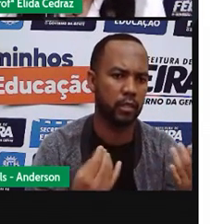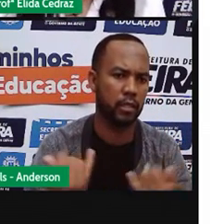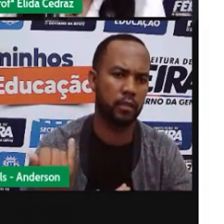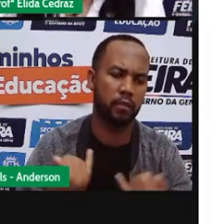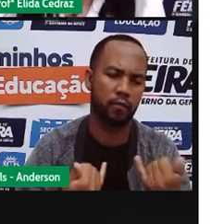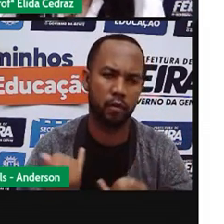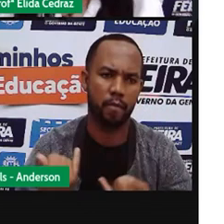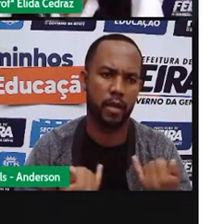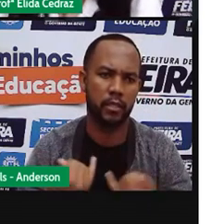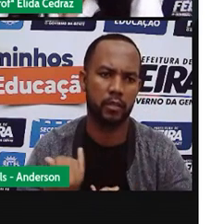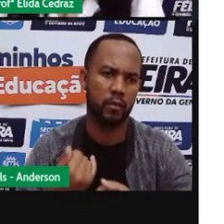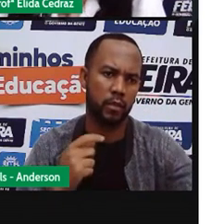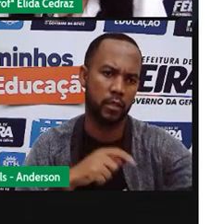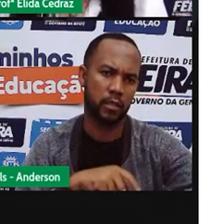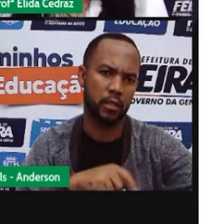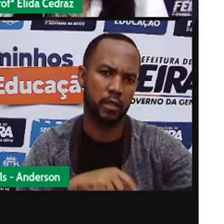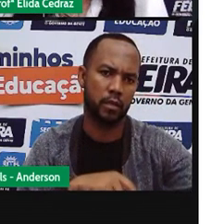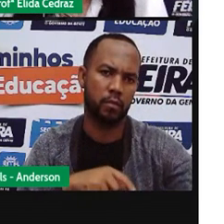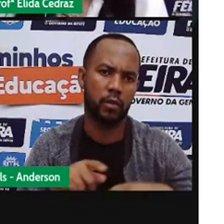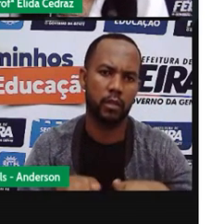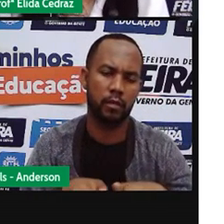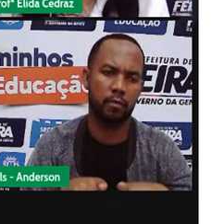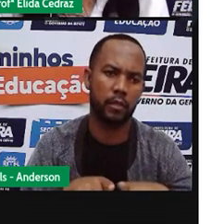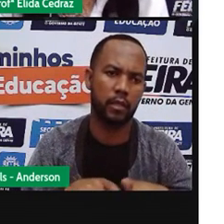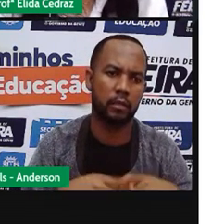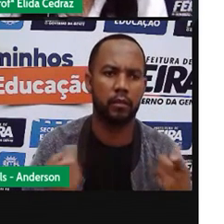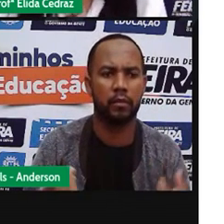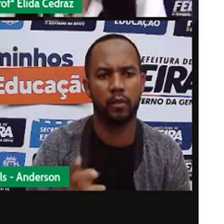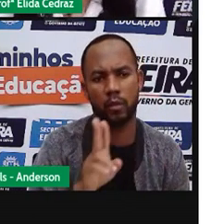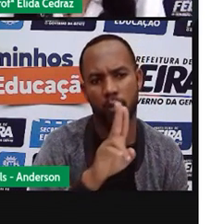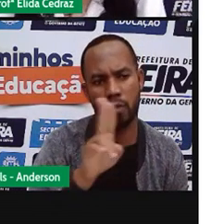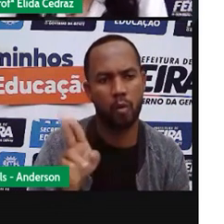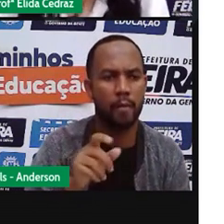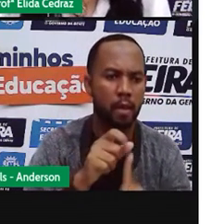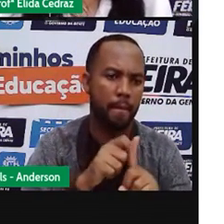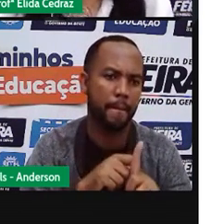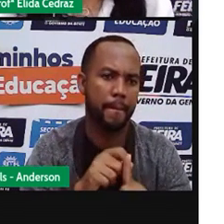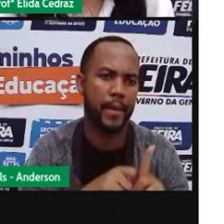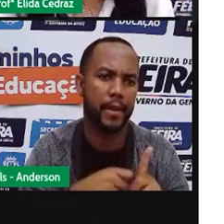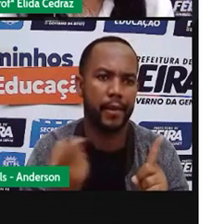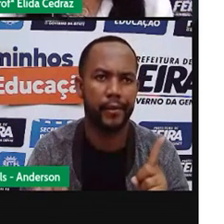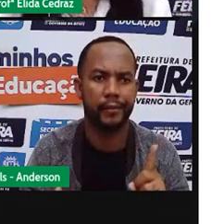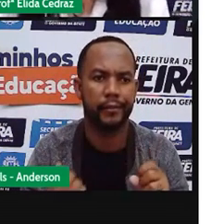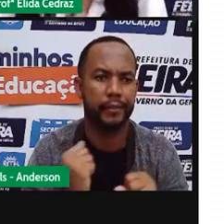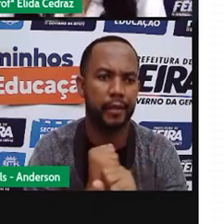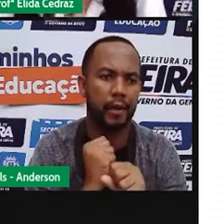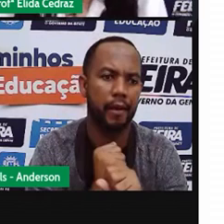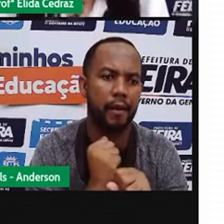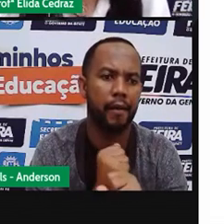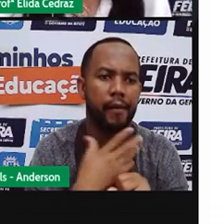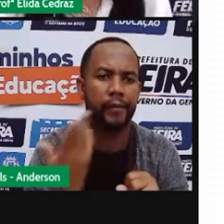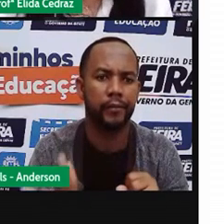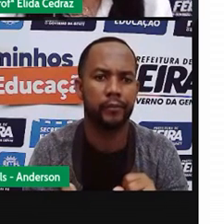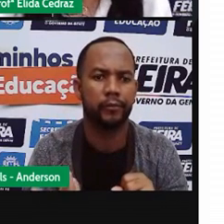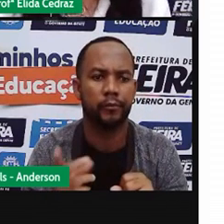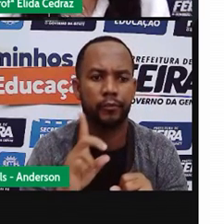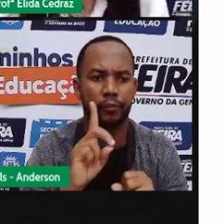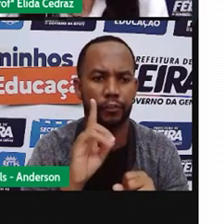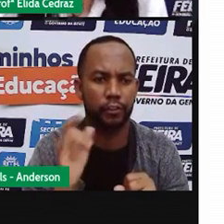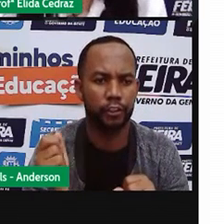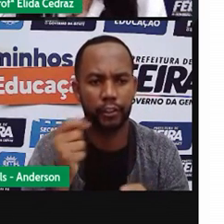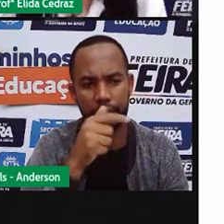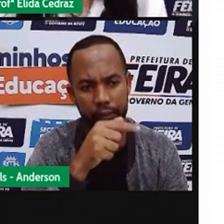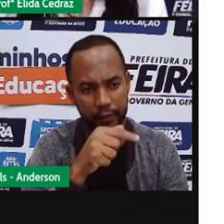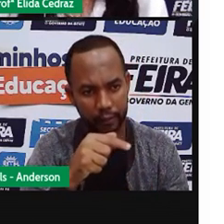a respeito do tempo nós temos o nome dos meses o ano os dias